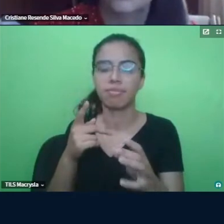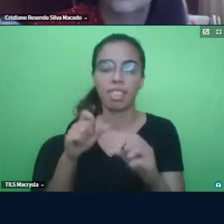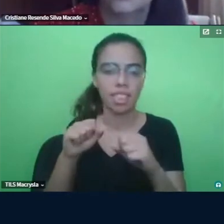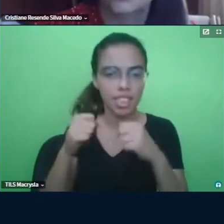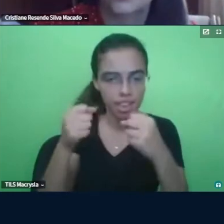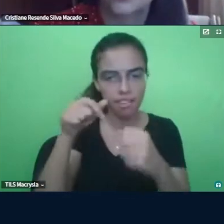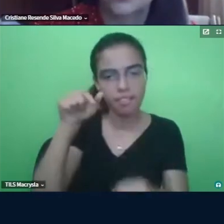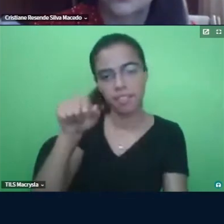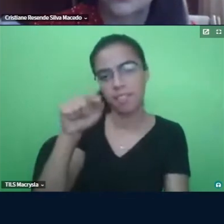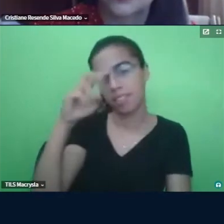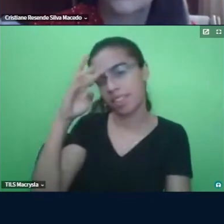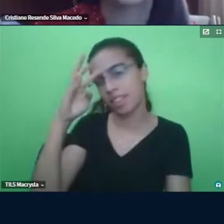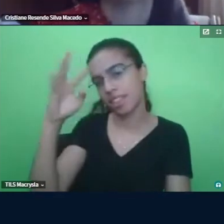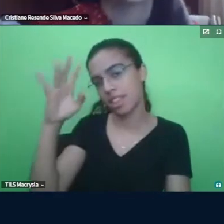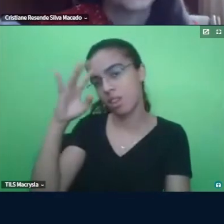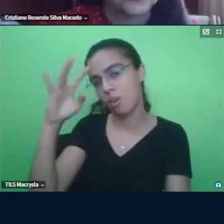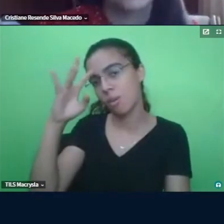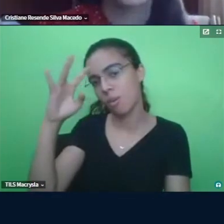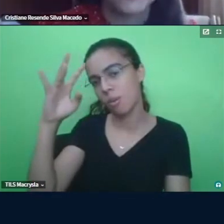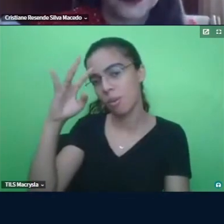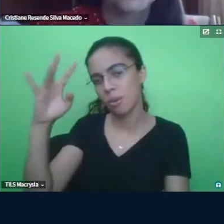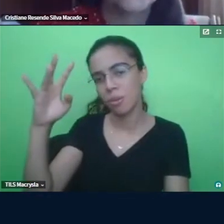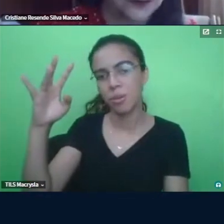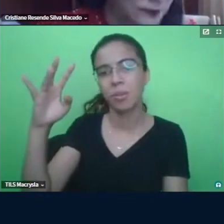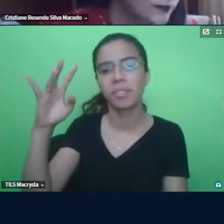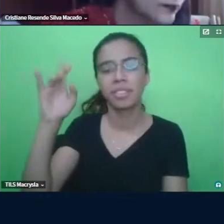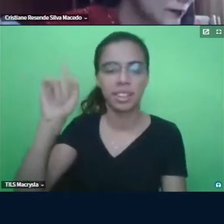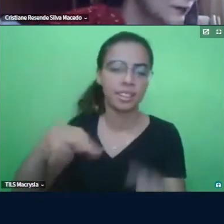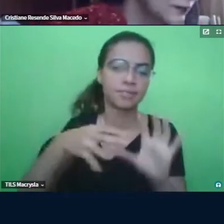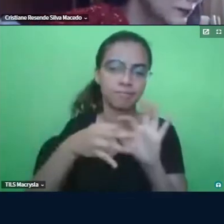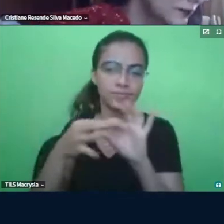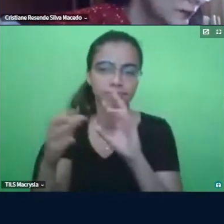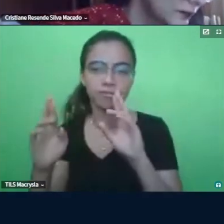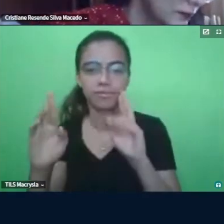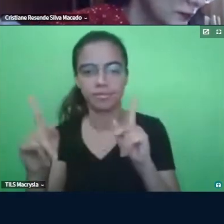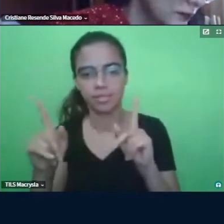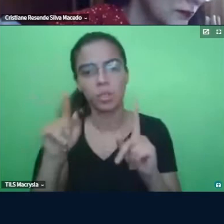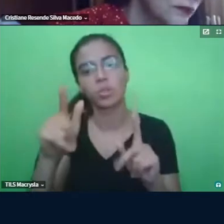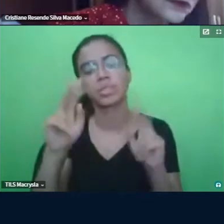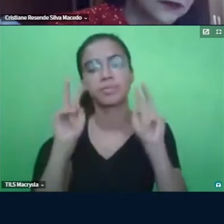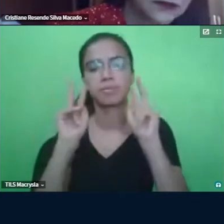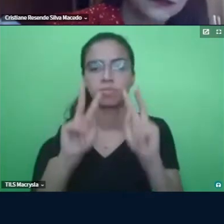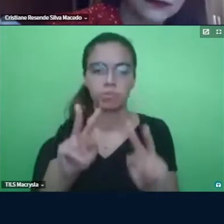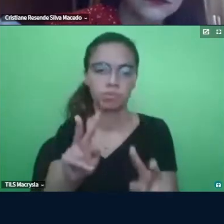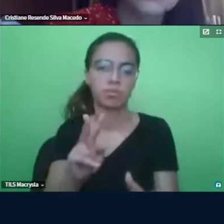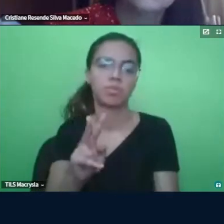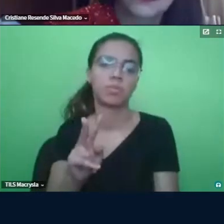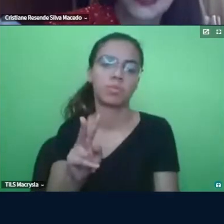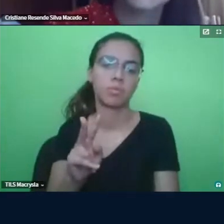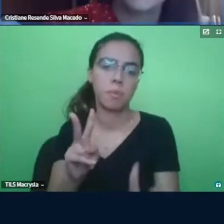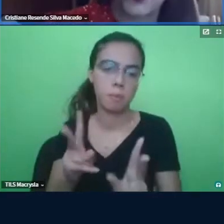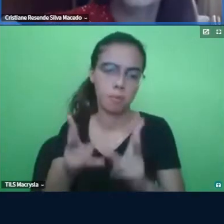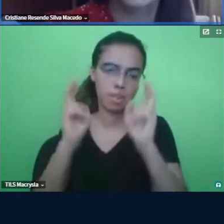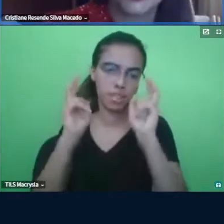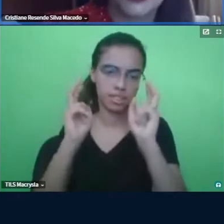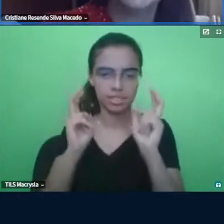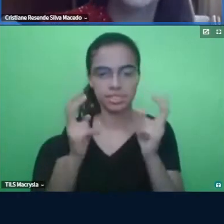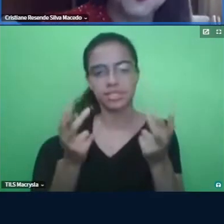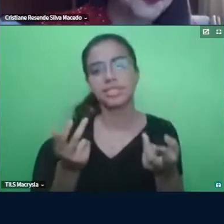entendendo que é um contexto diferente, você reconhece, né? Acho que fazer essa...